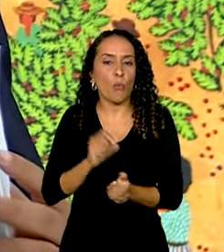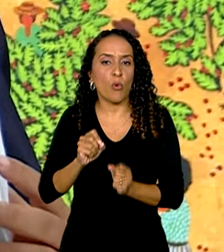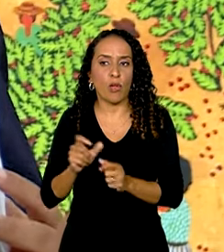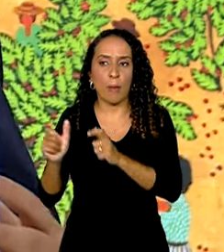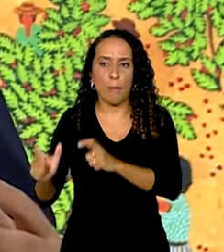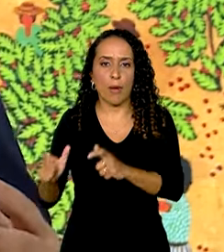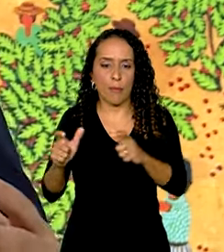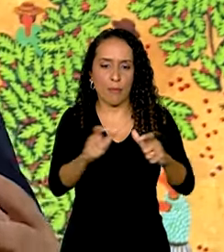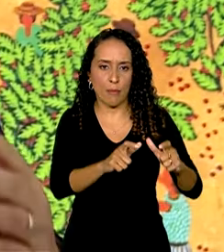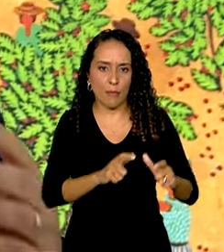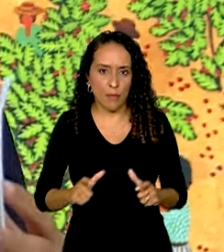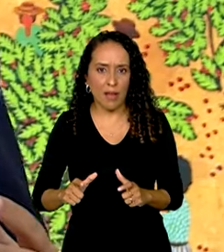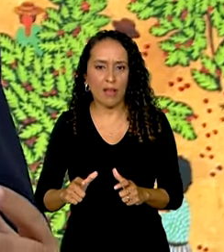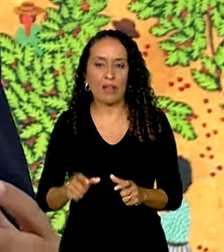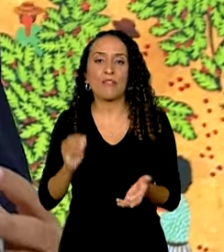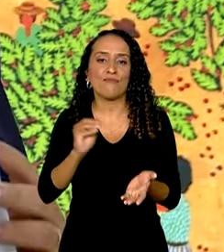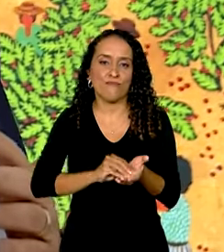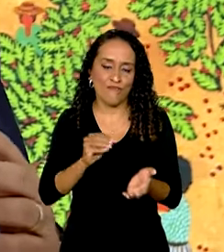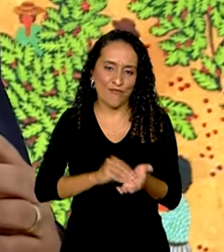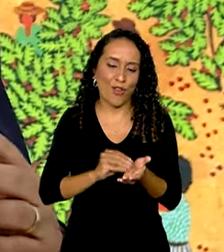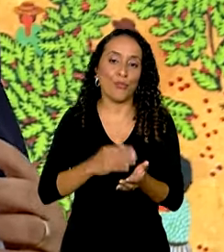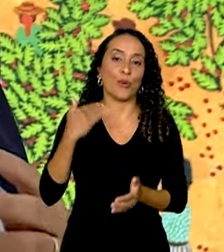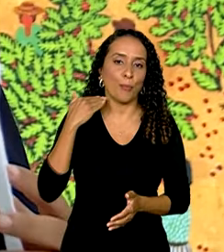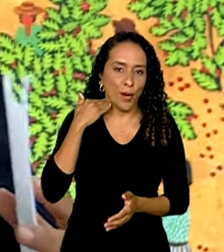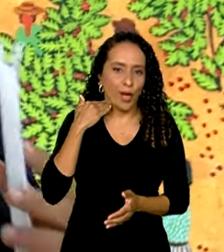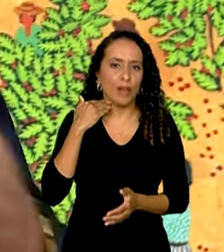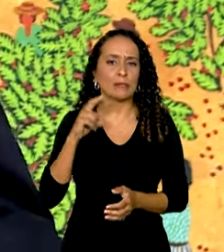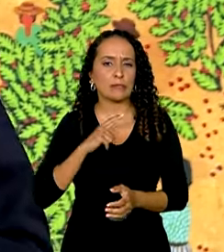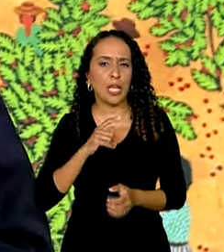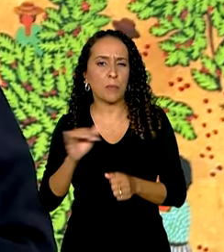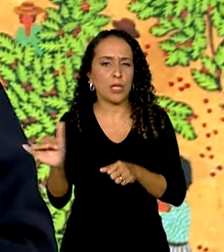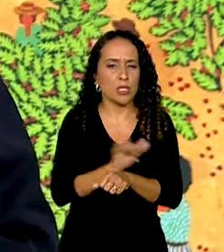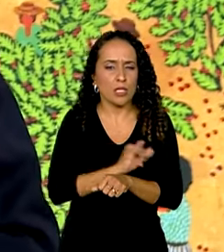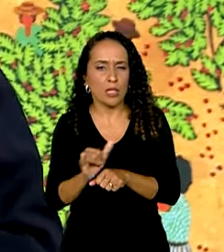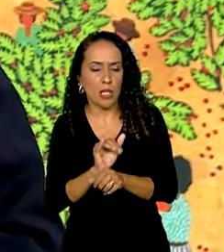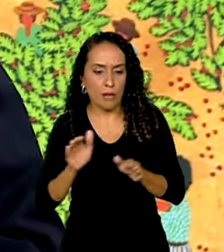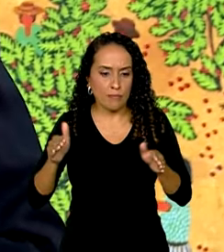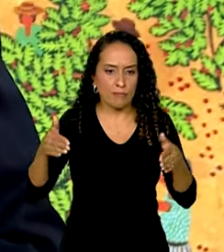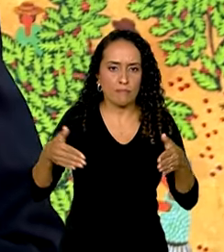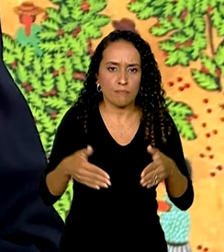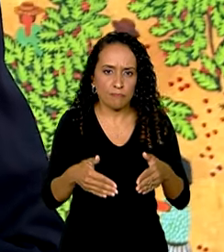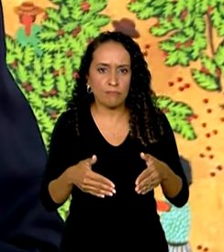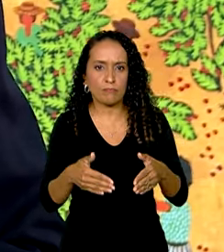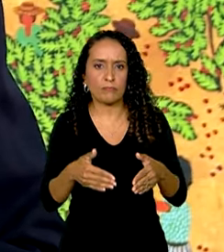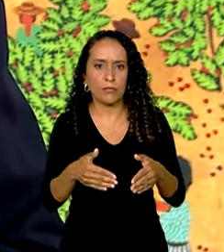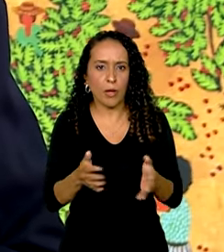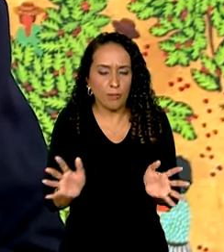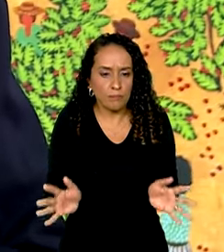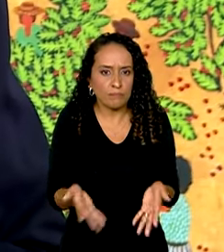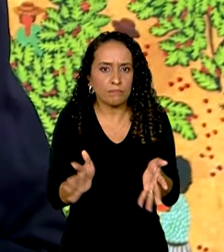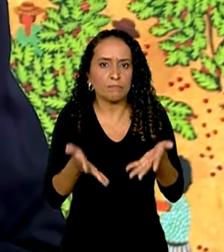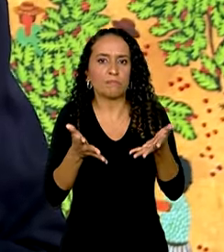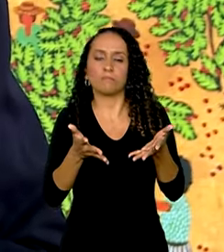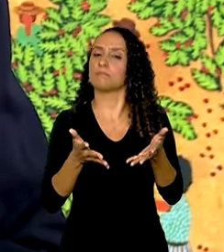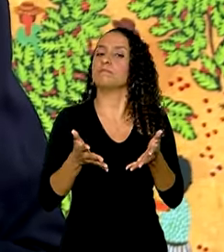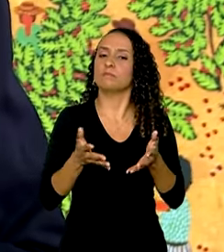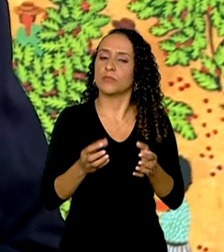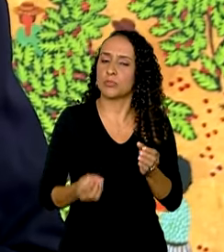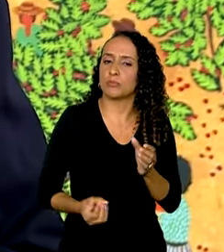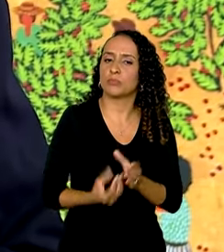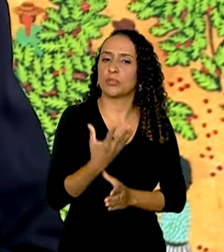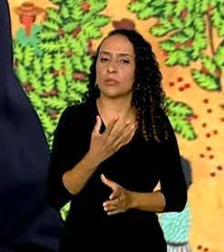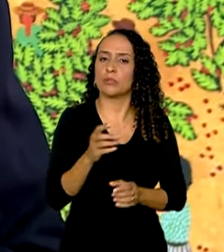território que é desassistido por bancos. Nós estamos com toda uma estratégia voltada ao estímulo de construção e